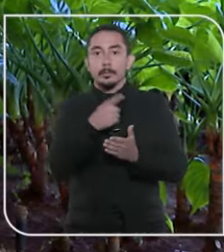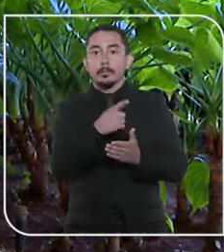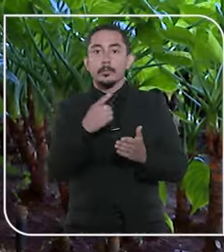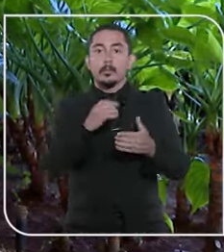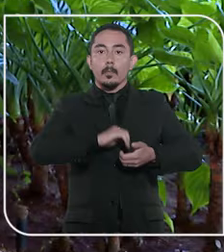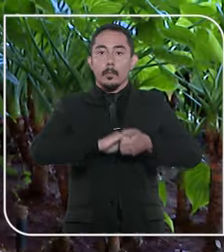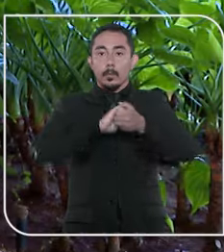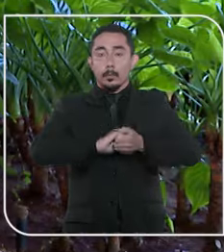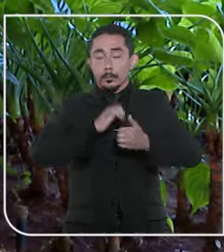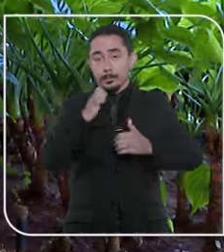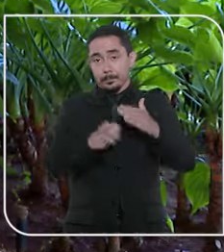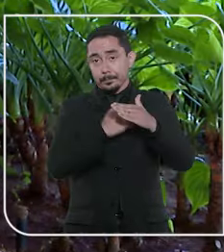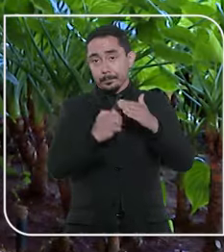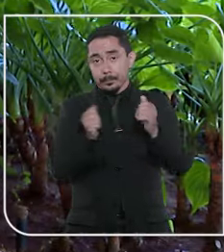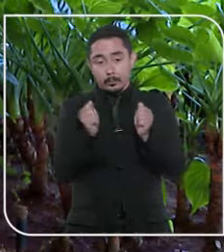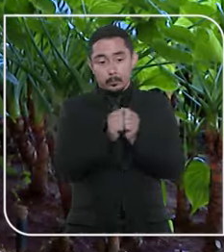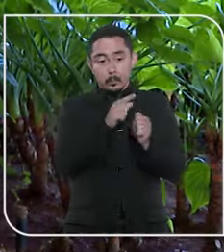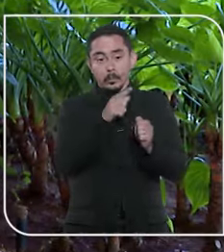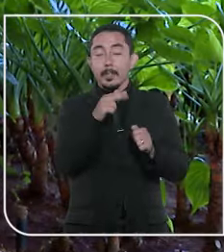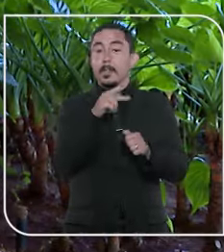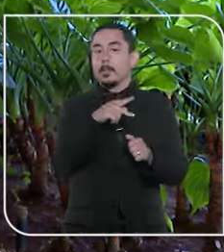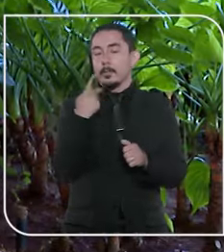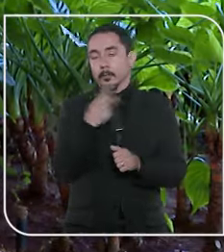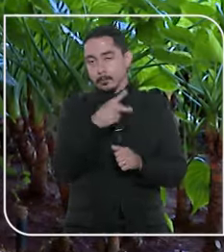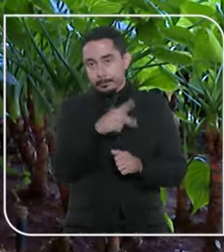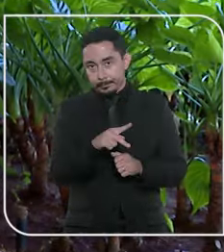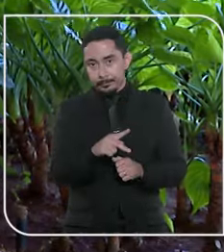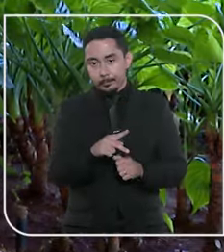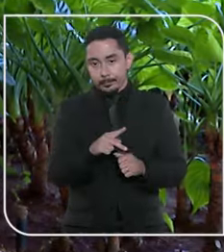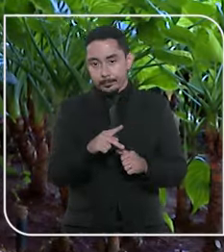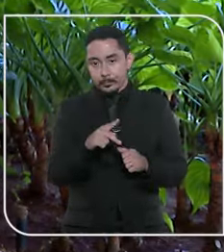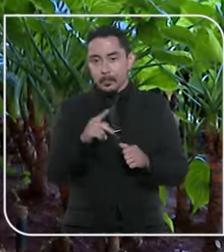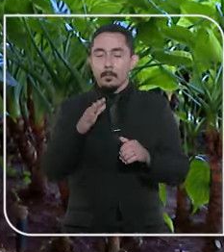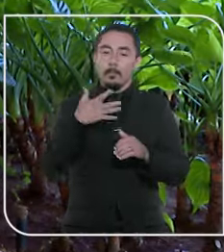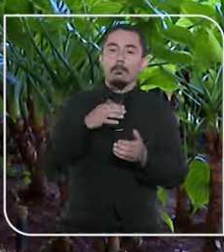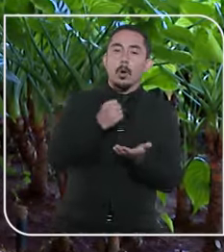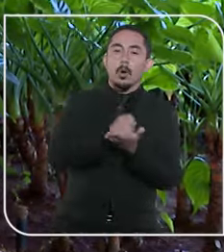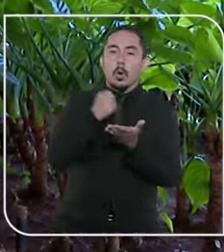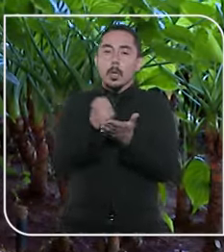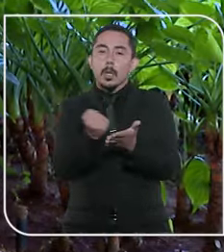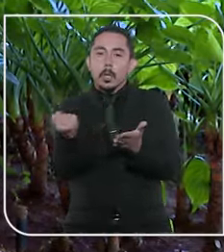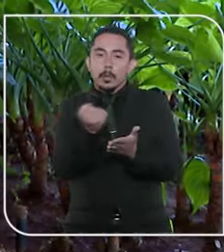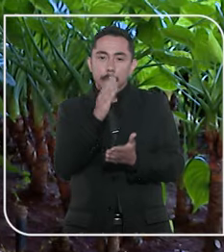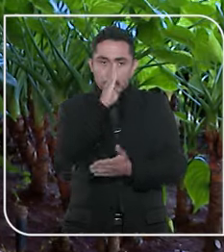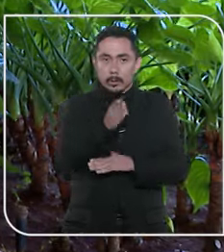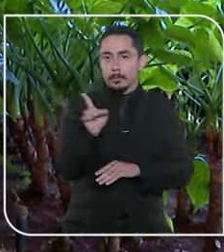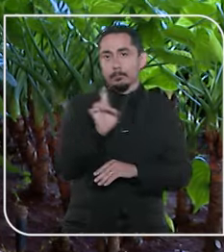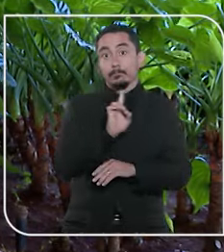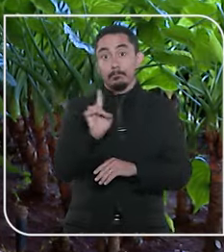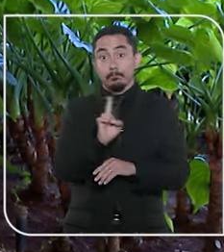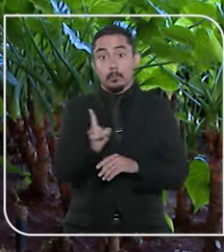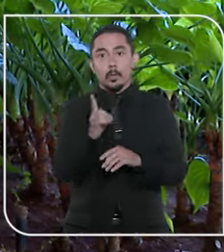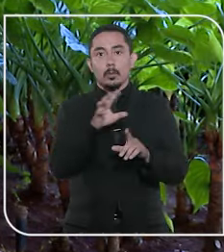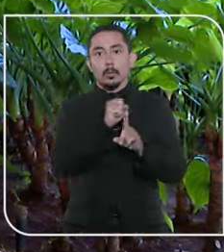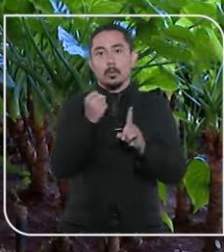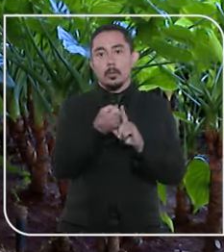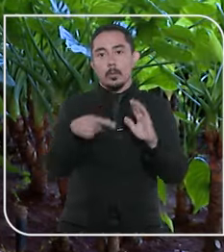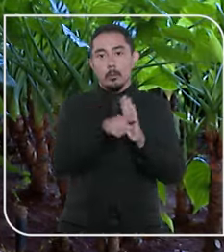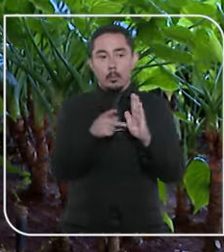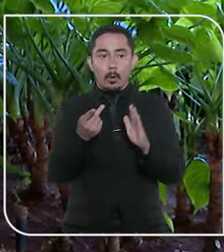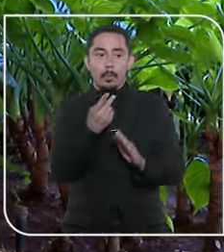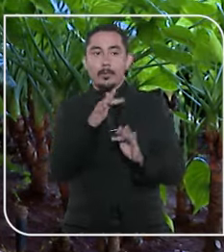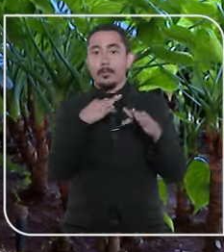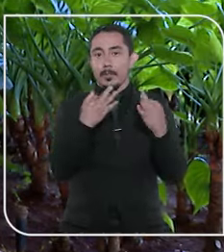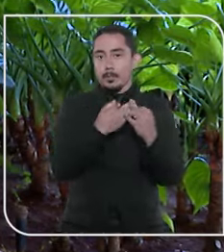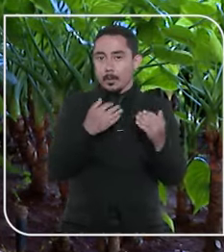firmou um contrato de parceria com uma empresa ligada ao irmão do governador, em espécie de contratação indireta da